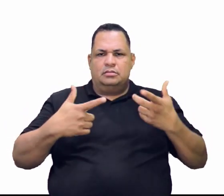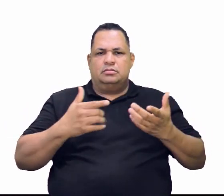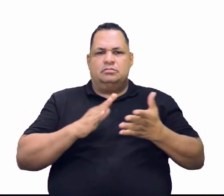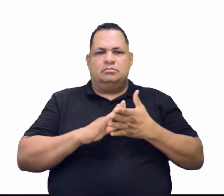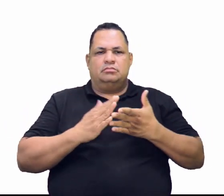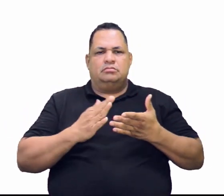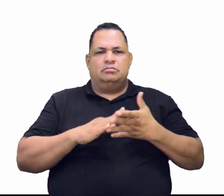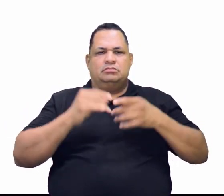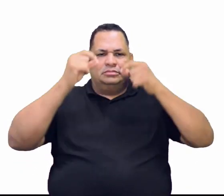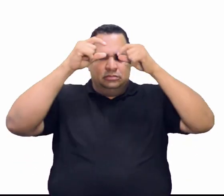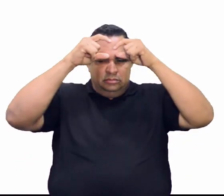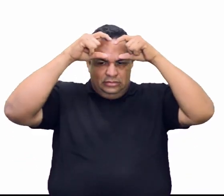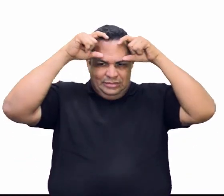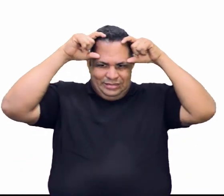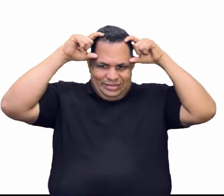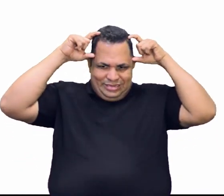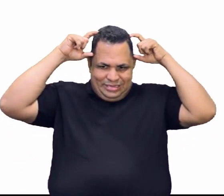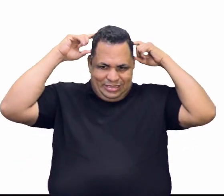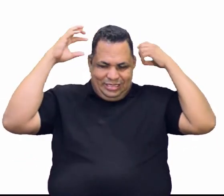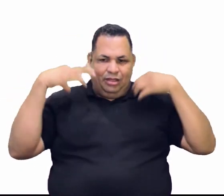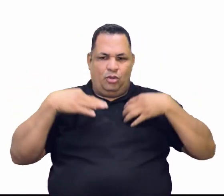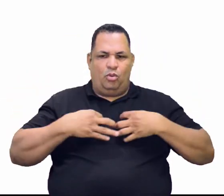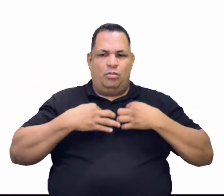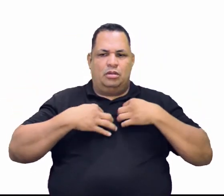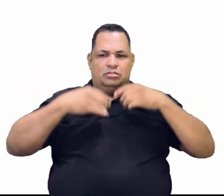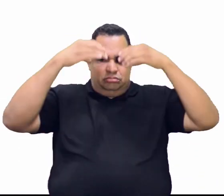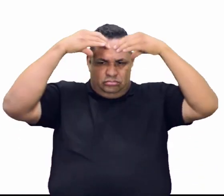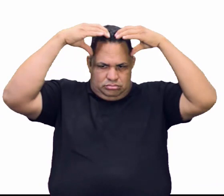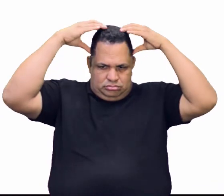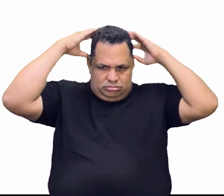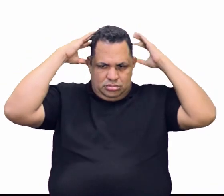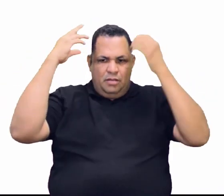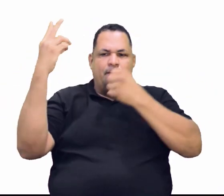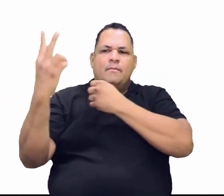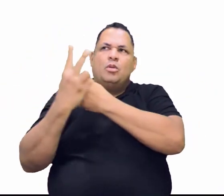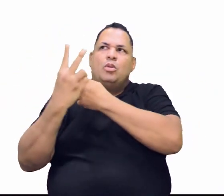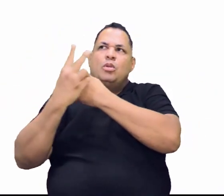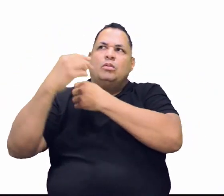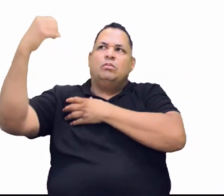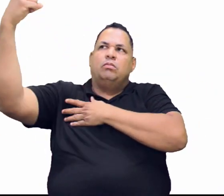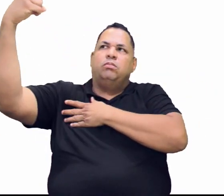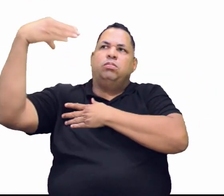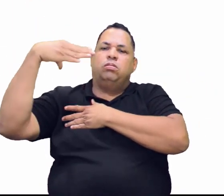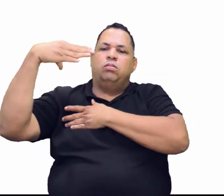O cara coloca uma camisa na cabeça para se proteger do sol.